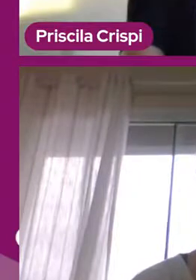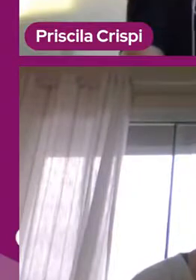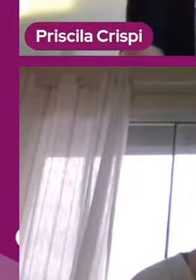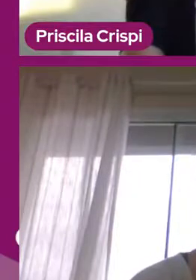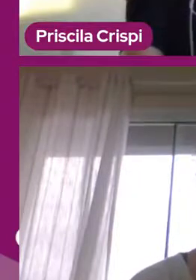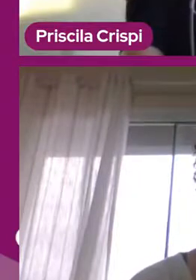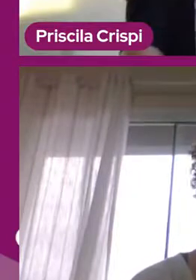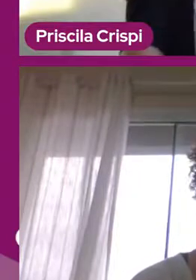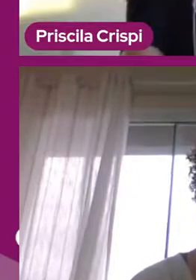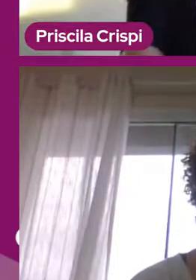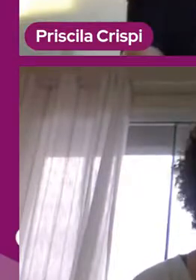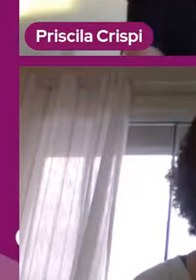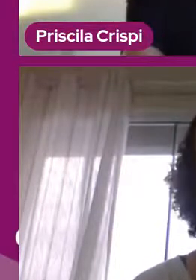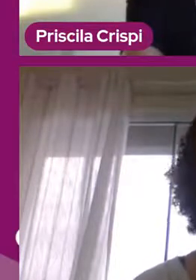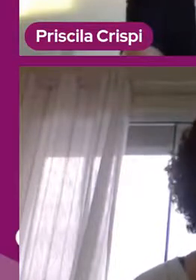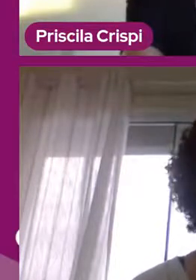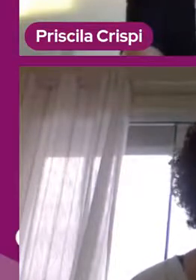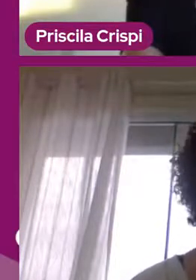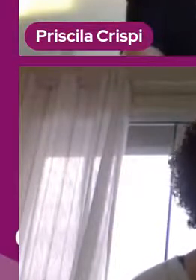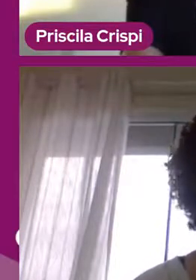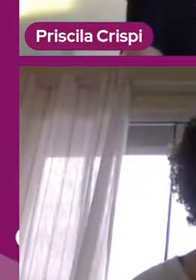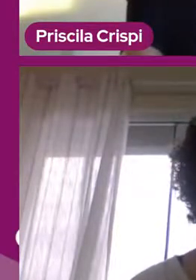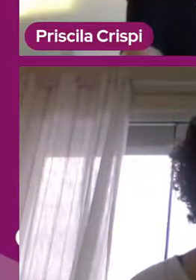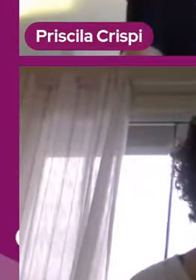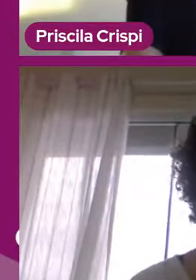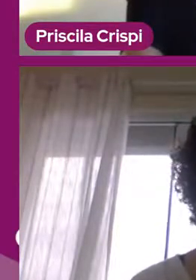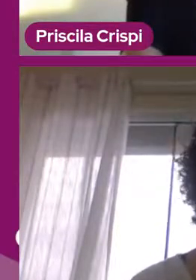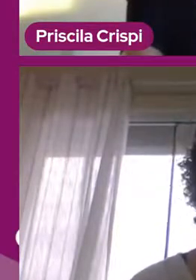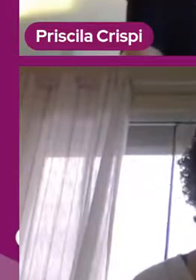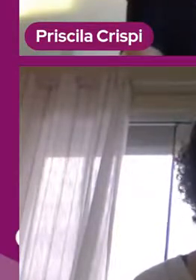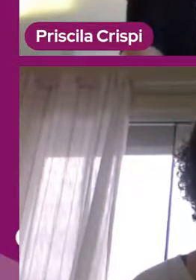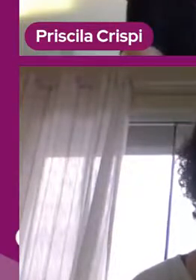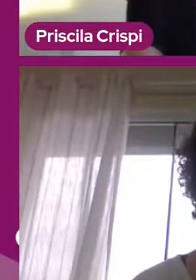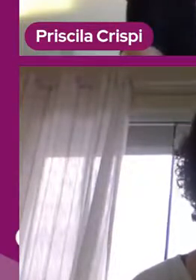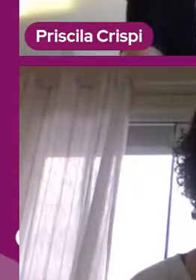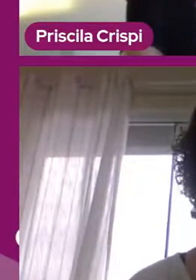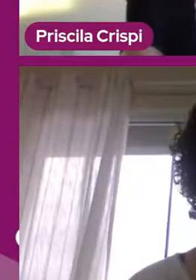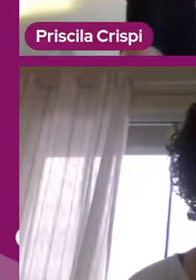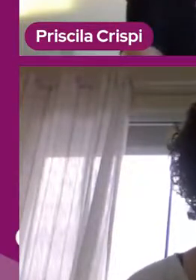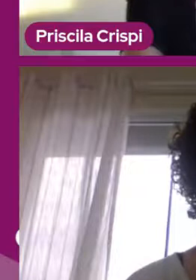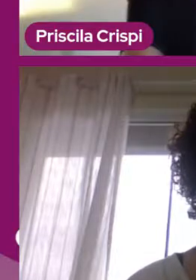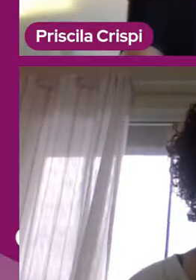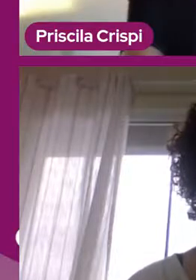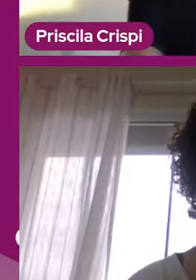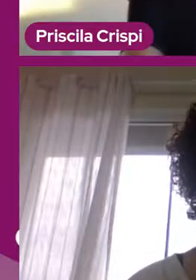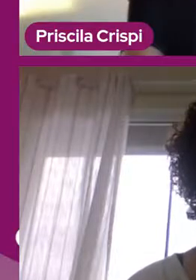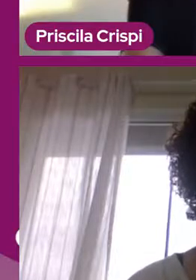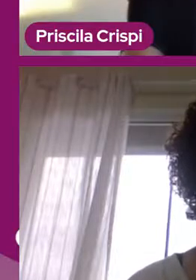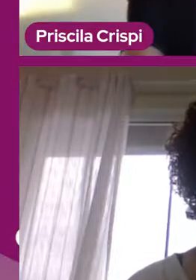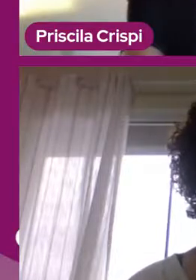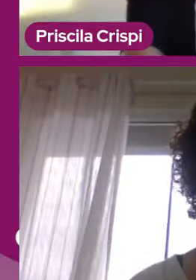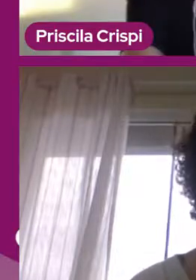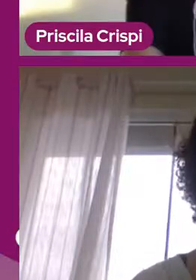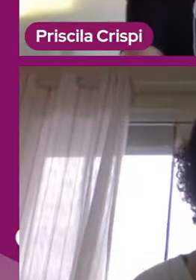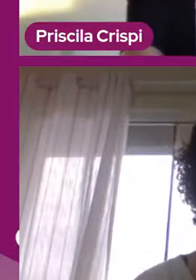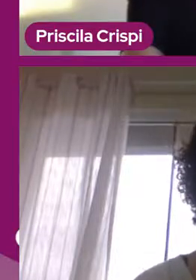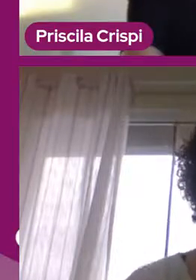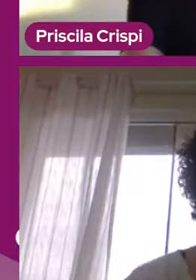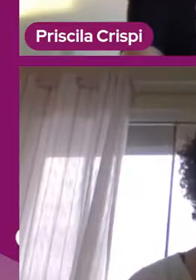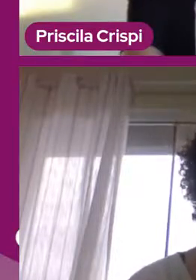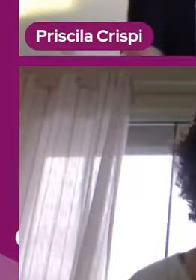sai, em vez de ficar com a criança dentro da sala de aula, a gente vai para o espaço externo da escola.